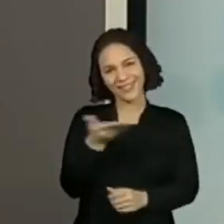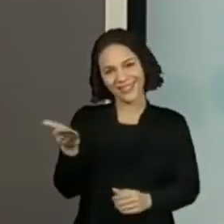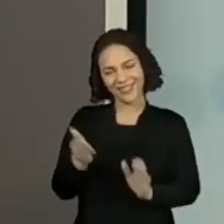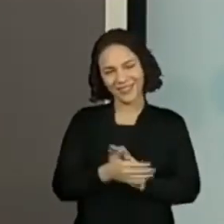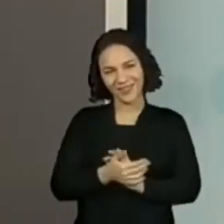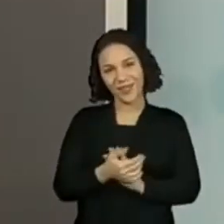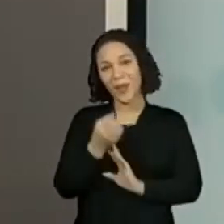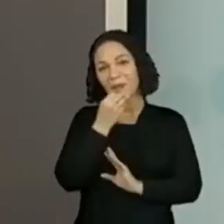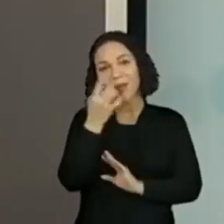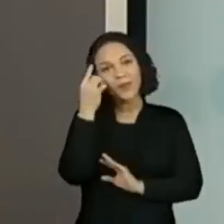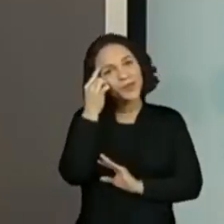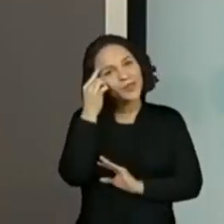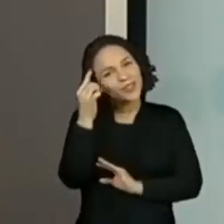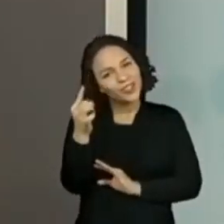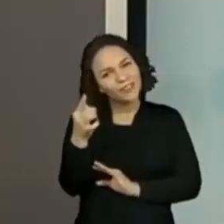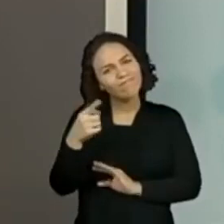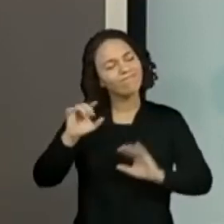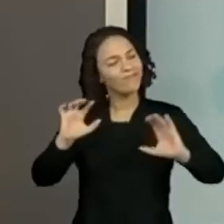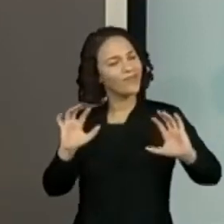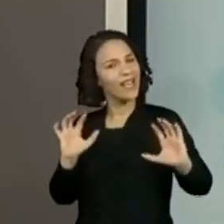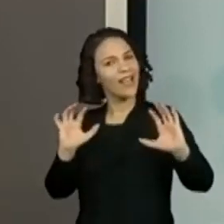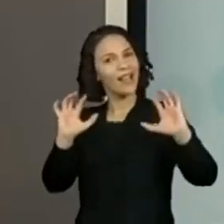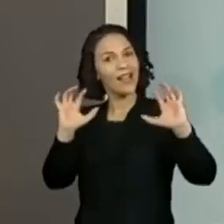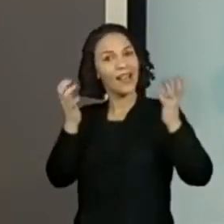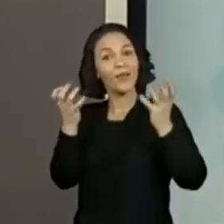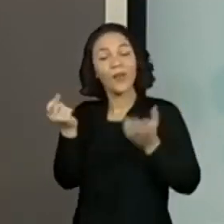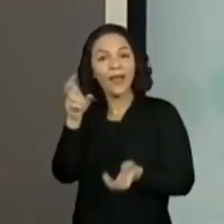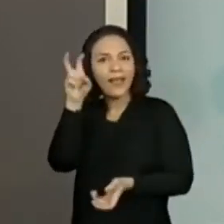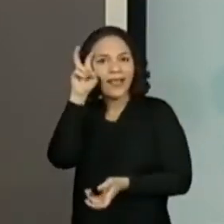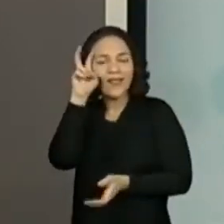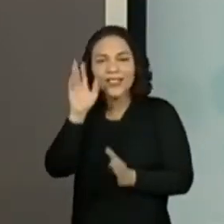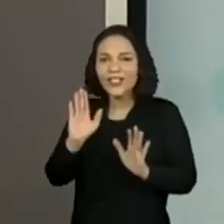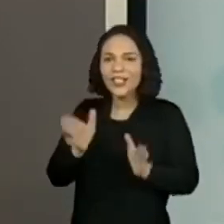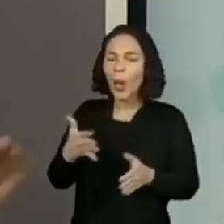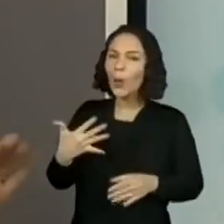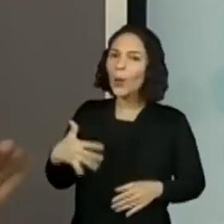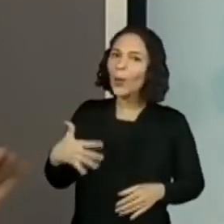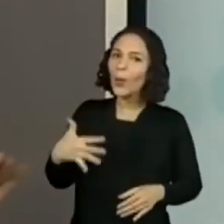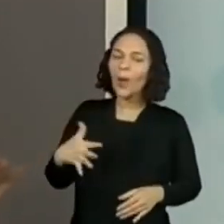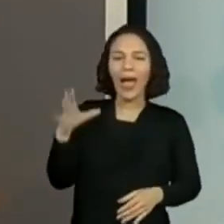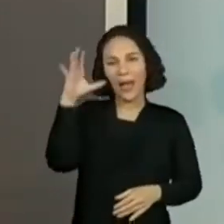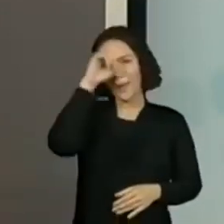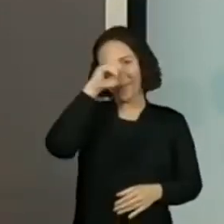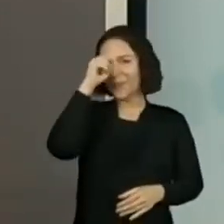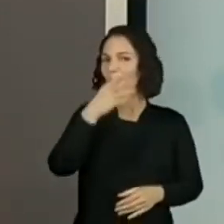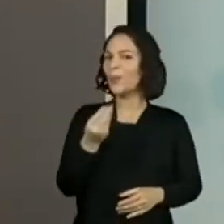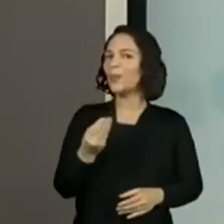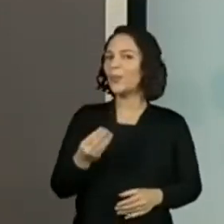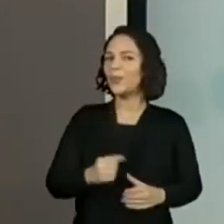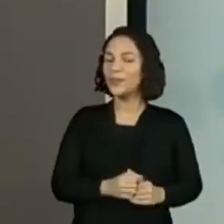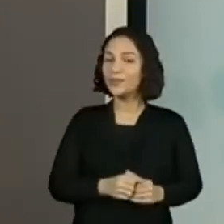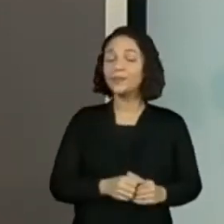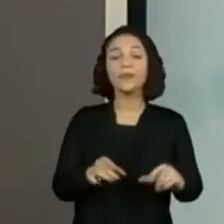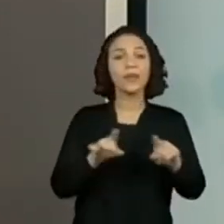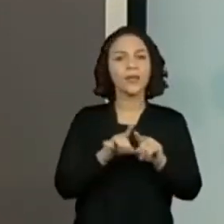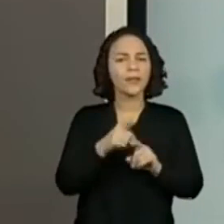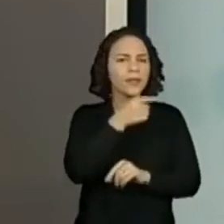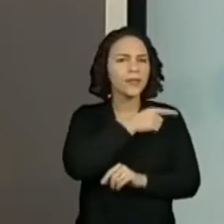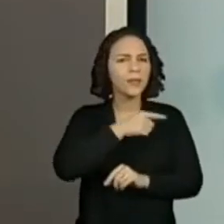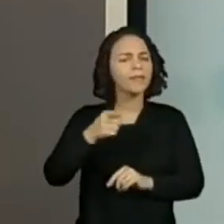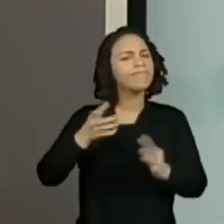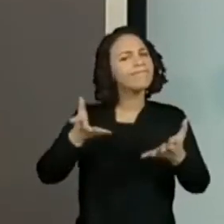Bom dia, que a gente celebre aí a chegada dessa quinta-feira com muito aprendizado. E a gente está tendo uma semana